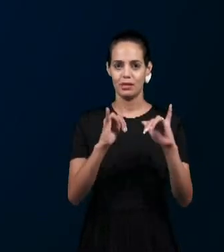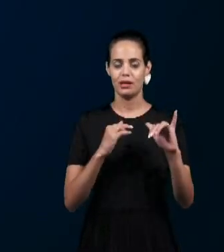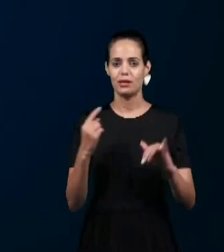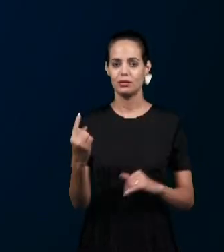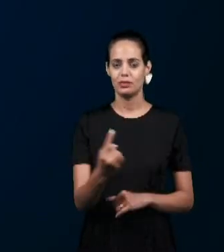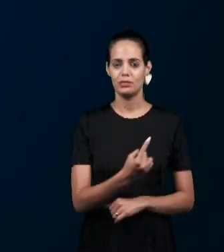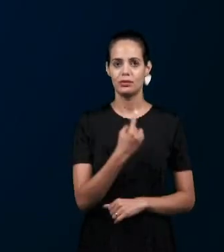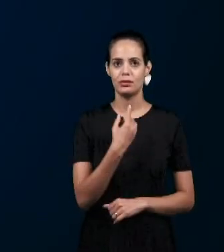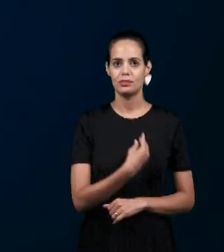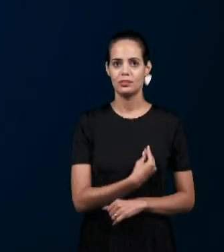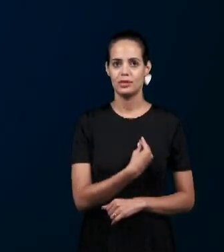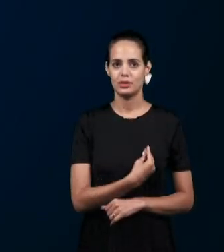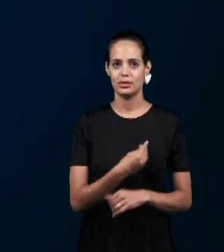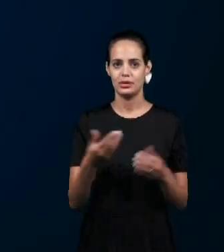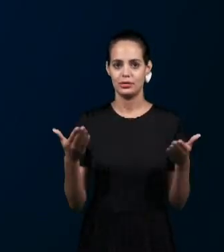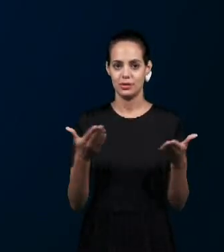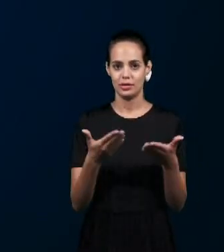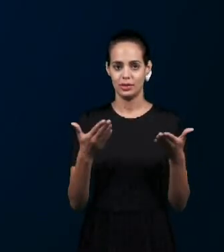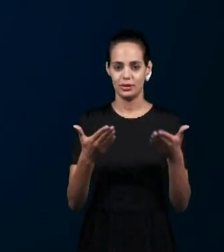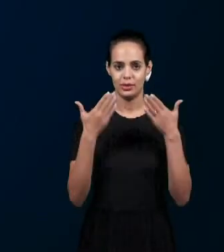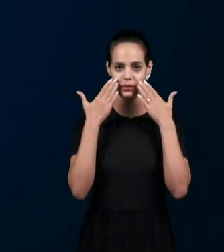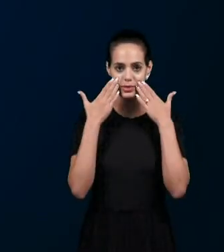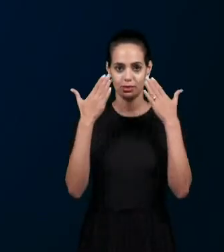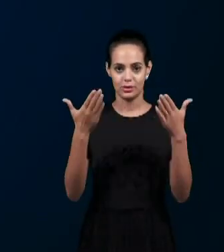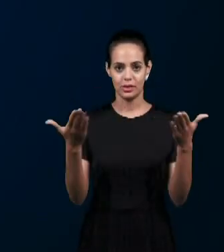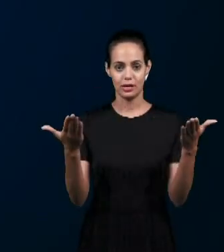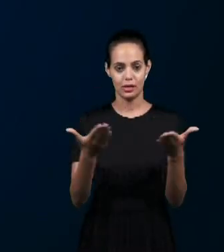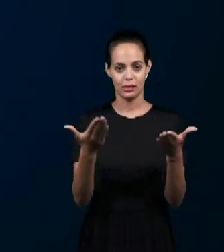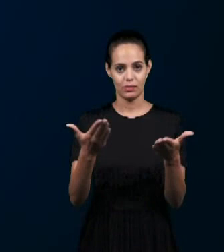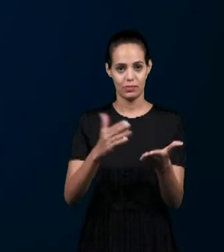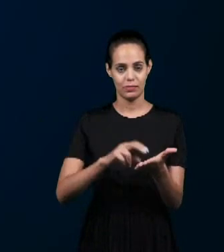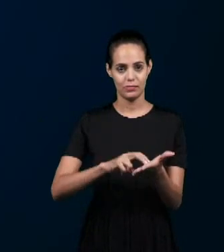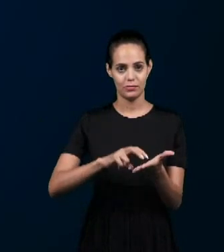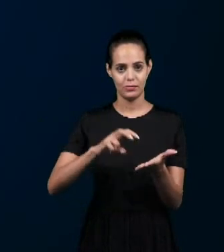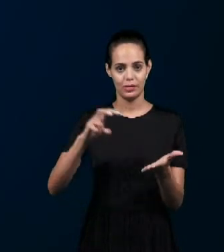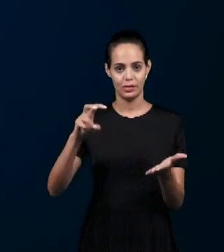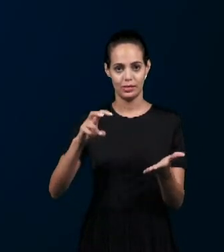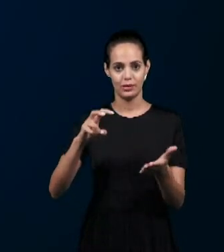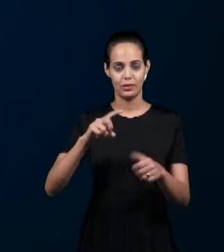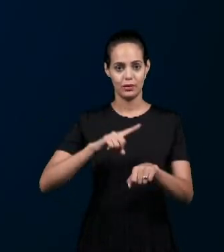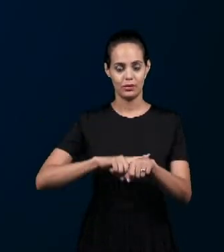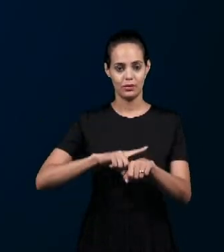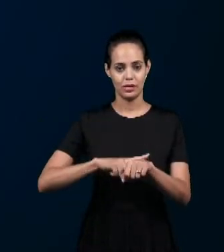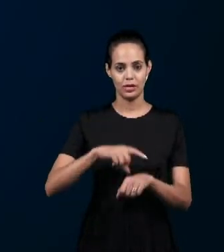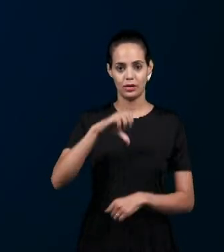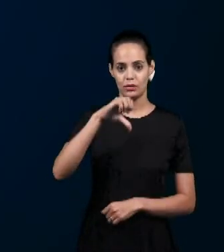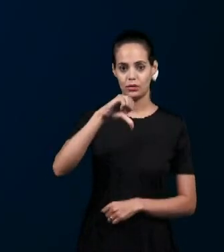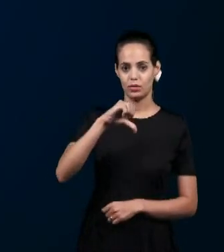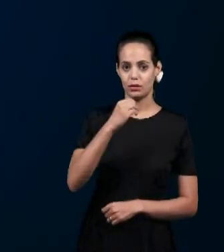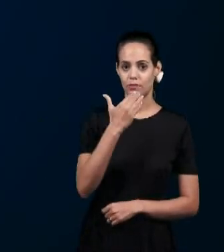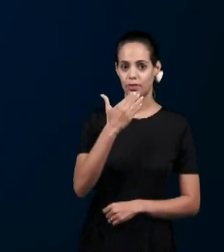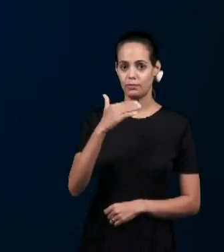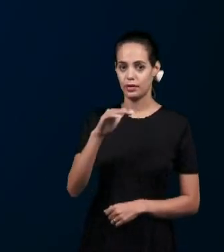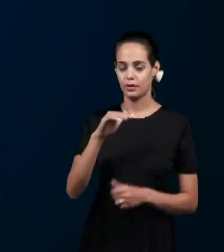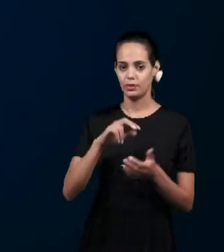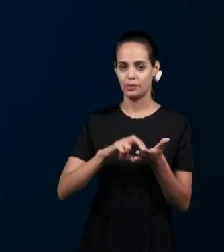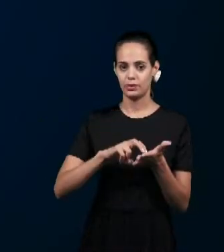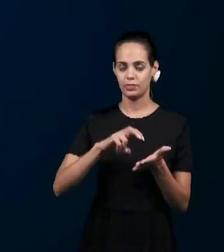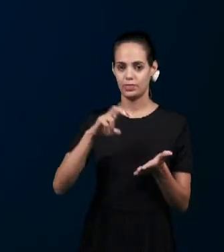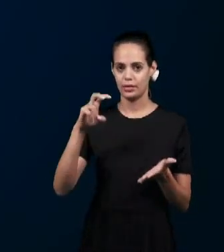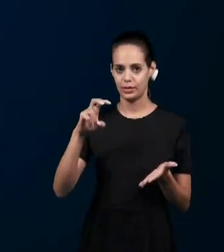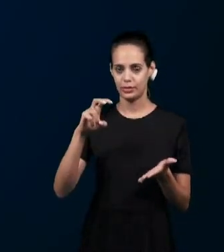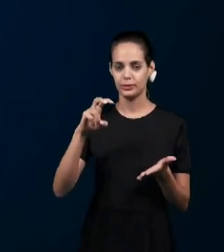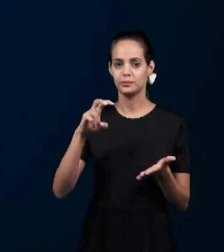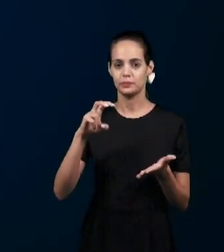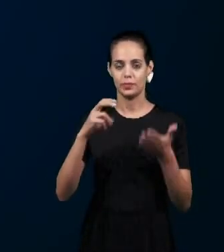apresentar agora pela manhã Neste horário das nove e trinta da manhã A nossa